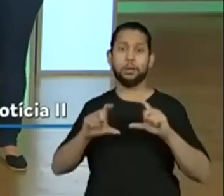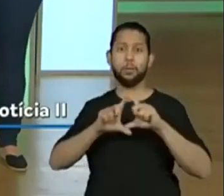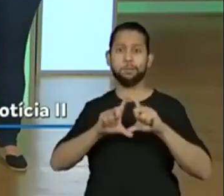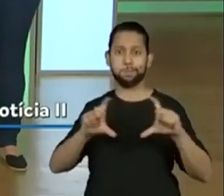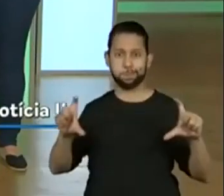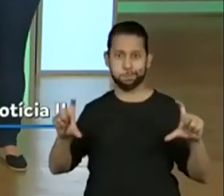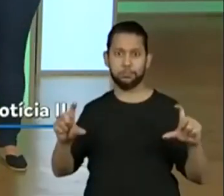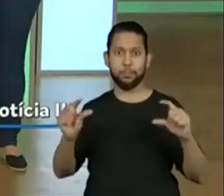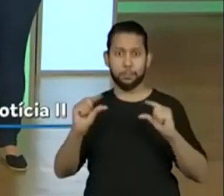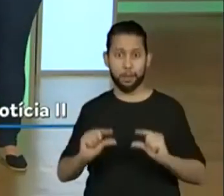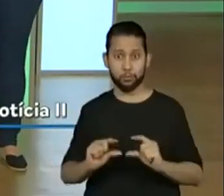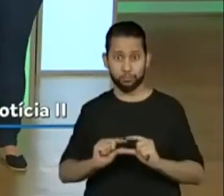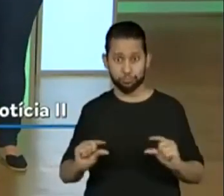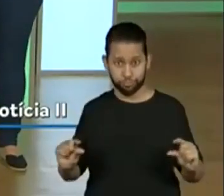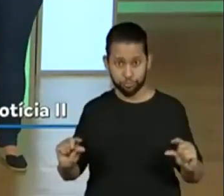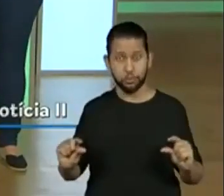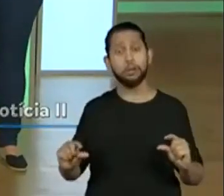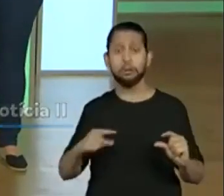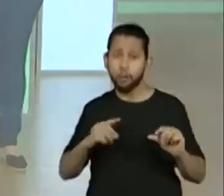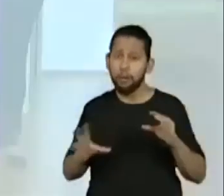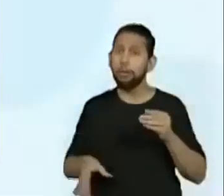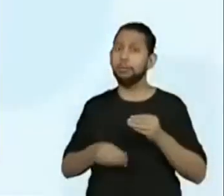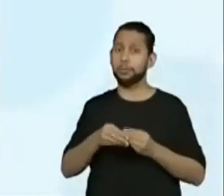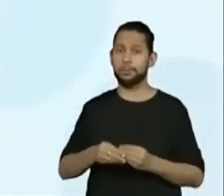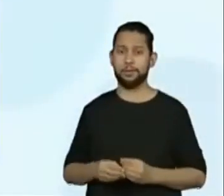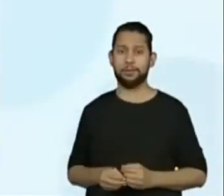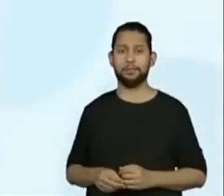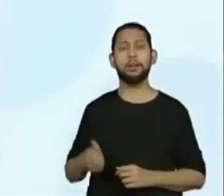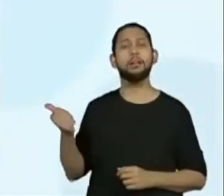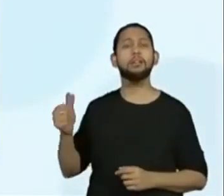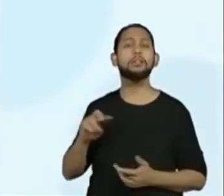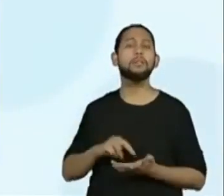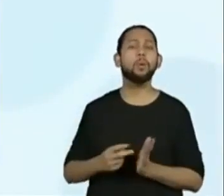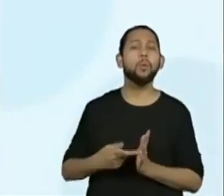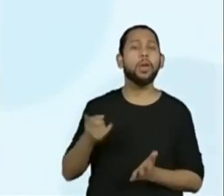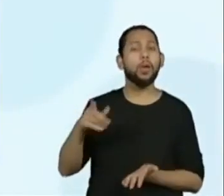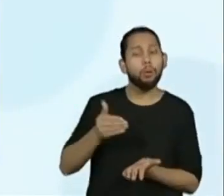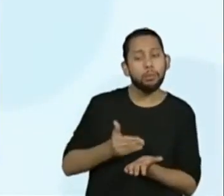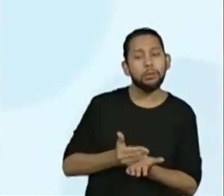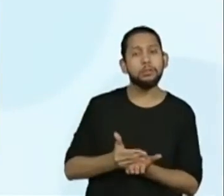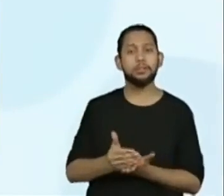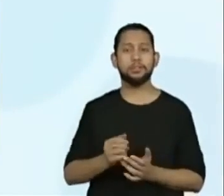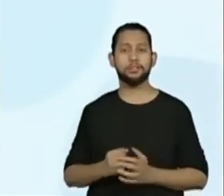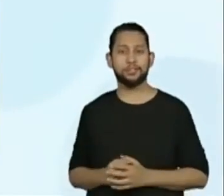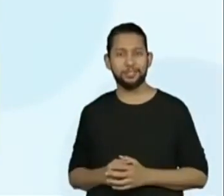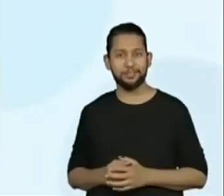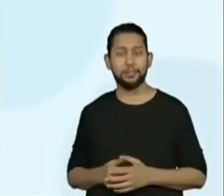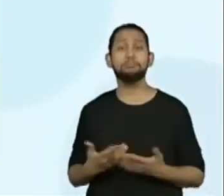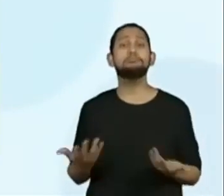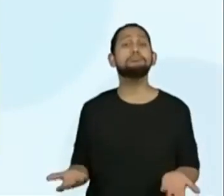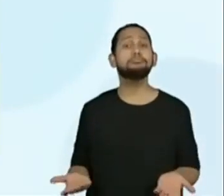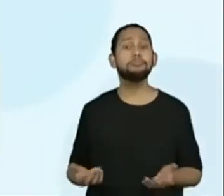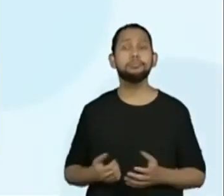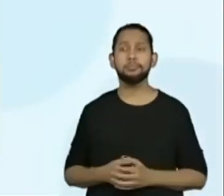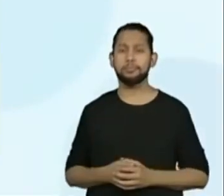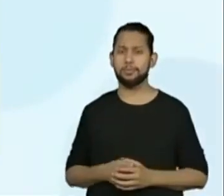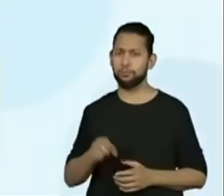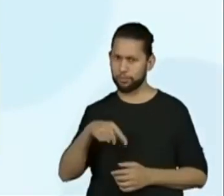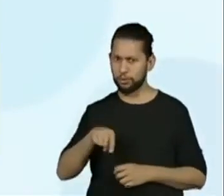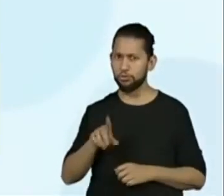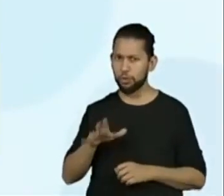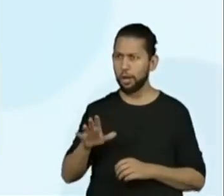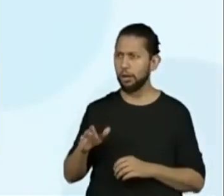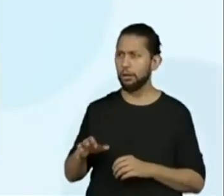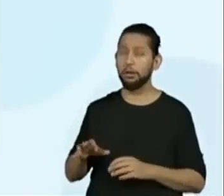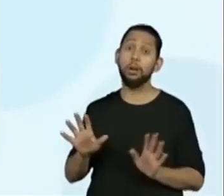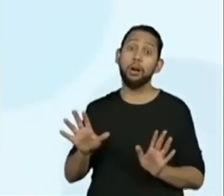falam... Essa daqui, ó. Vou dar uma dica. Já falavam que foi uma iniciativa. Ó. E aí, pessoal? Vocês estão falando para as